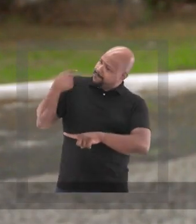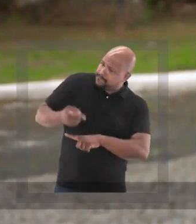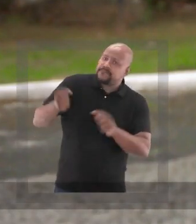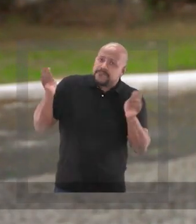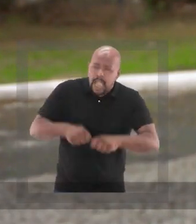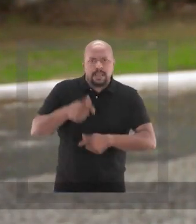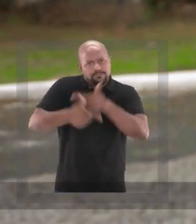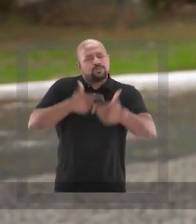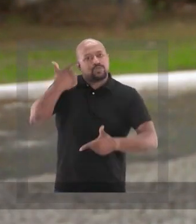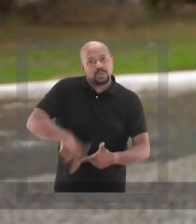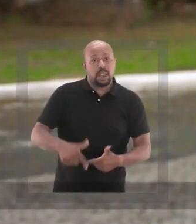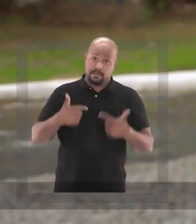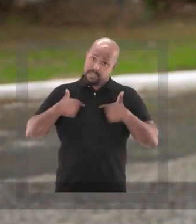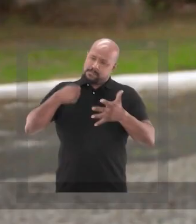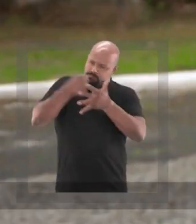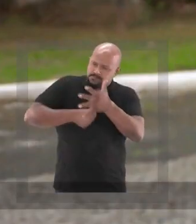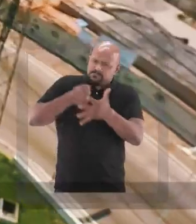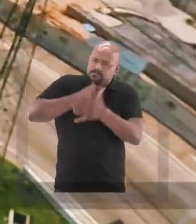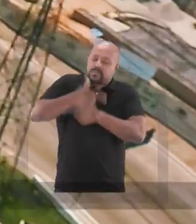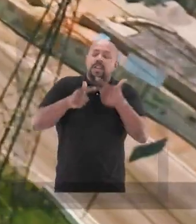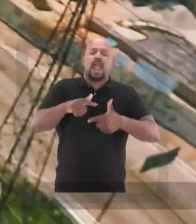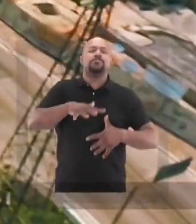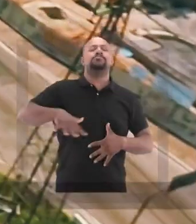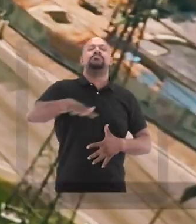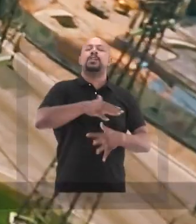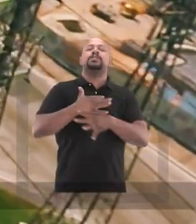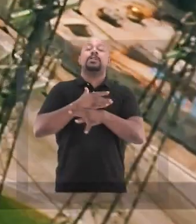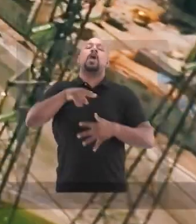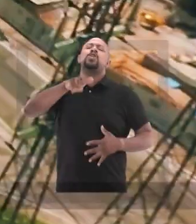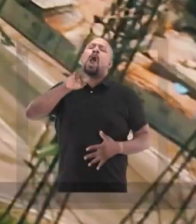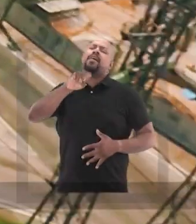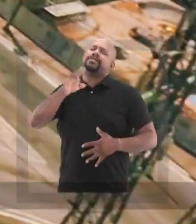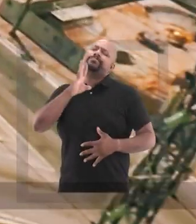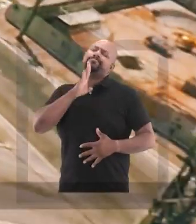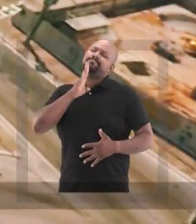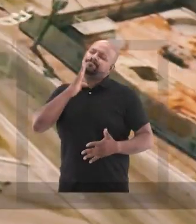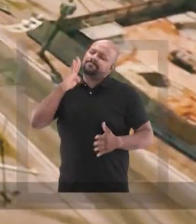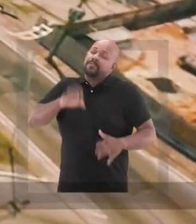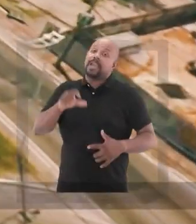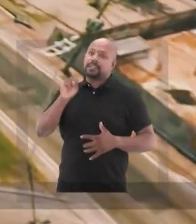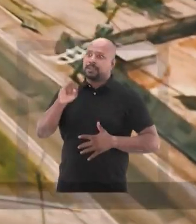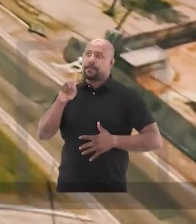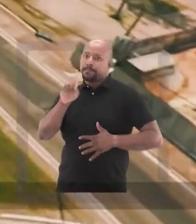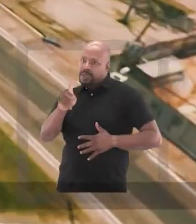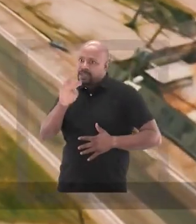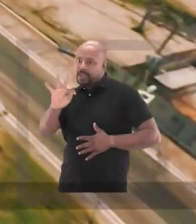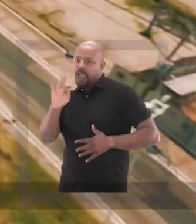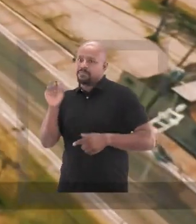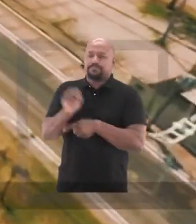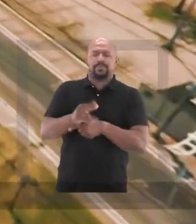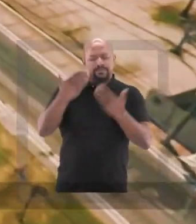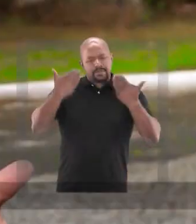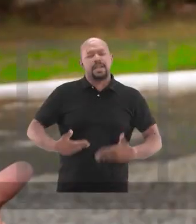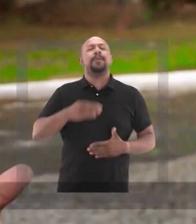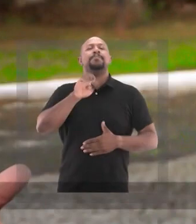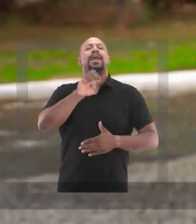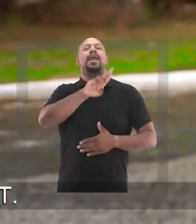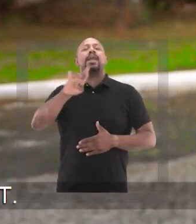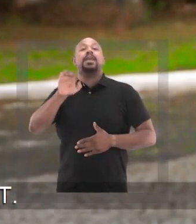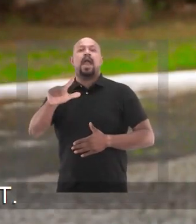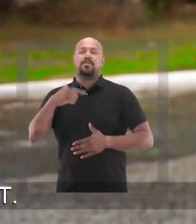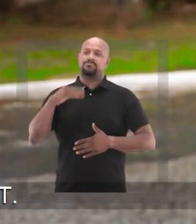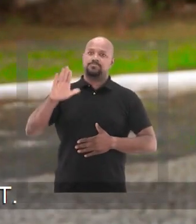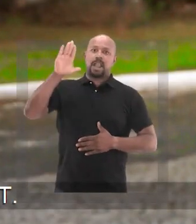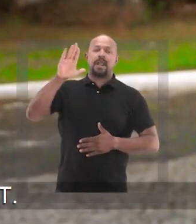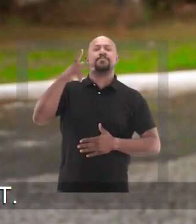Nós já fizemos e podemos fazer de novo. Minha luta agora é pela minha cidade. Nova Iguaçu sabe bem como é quando o PT governa.